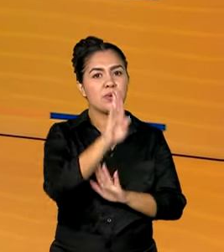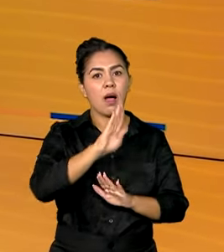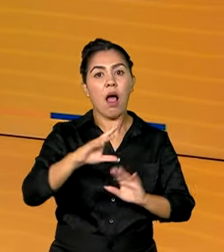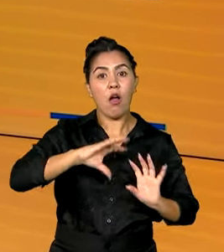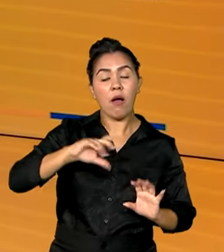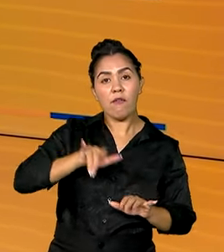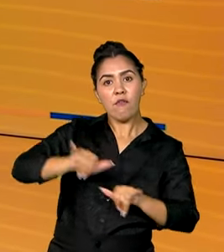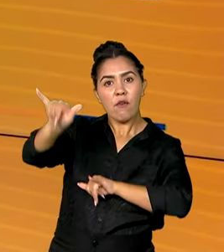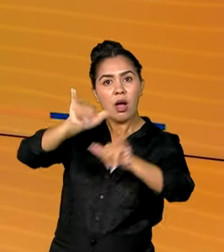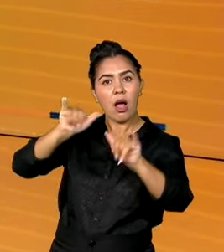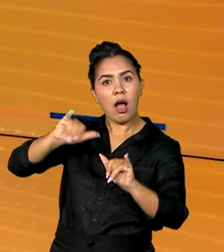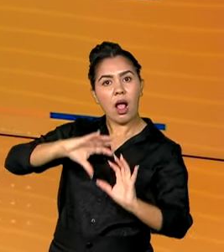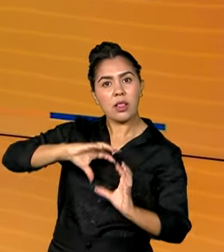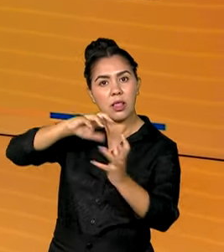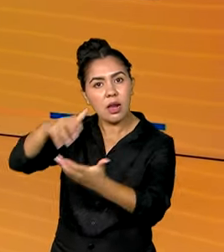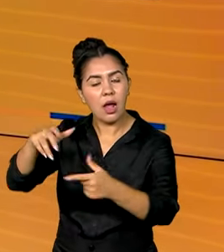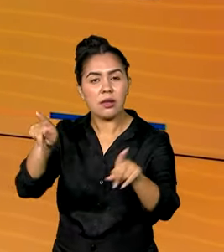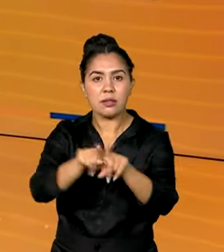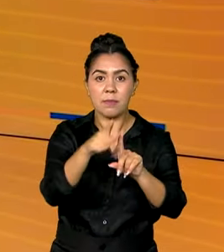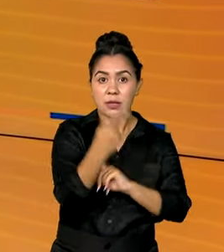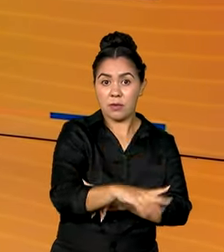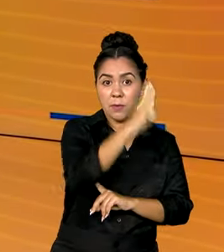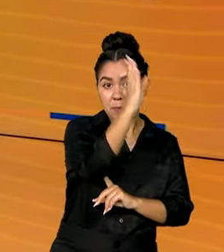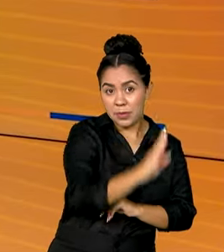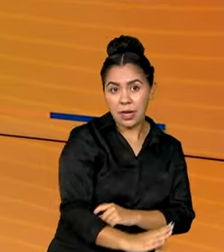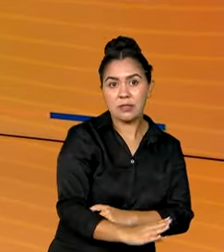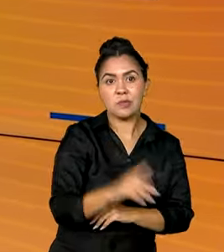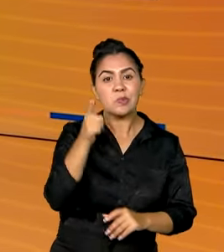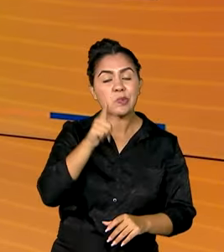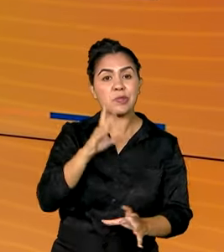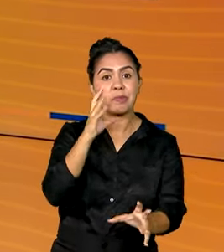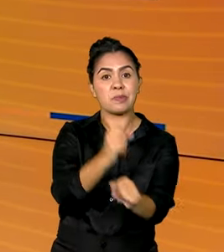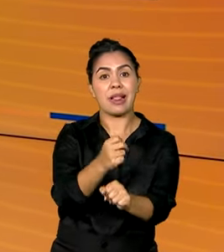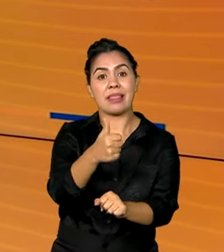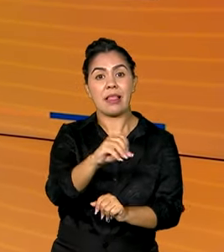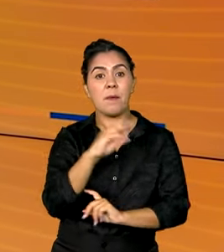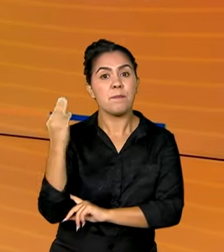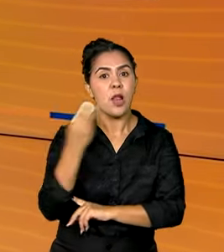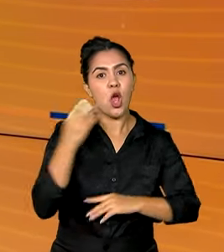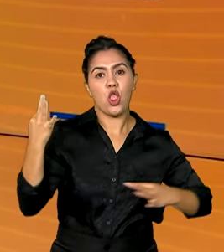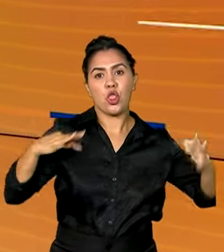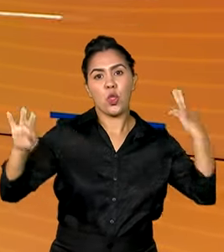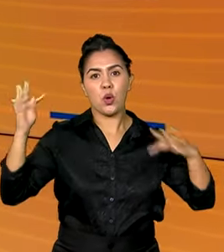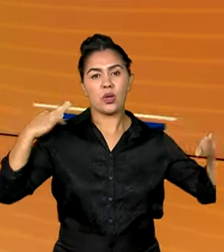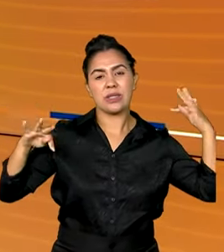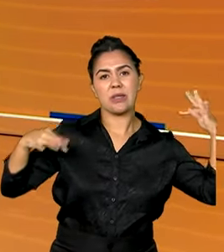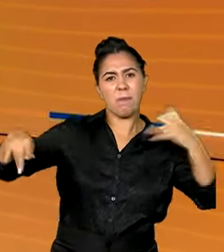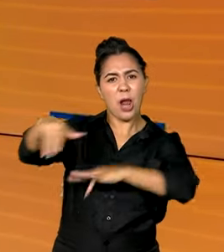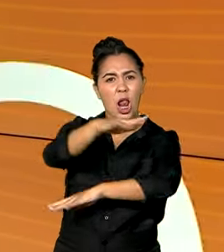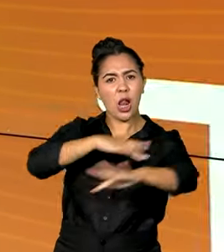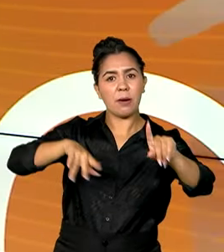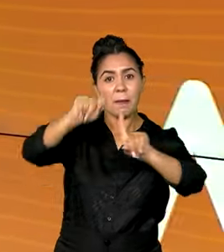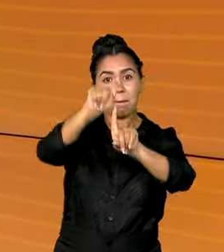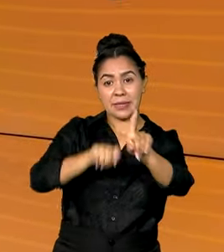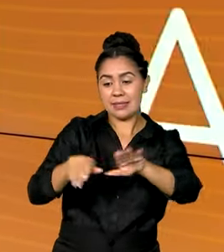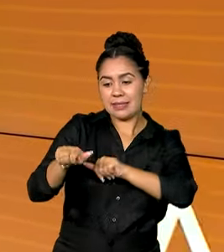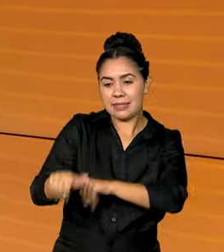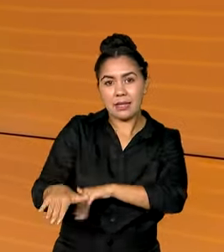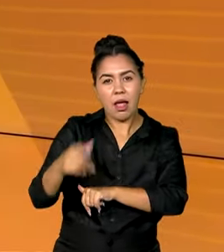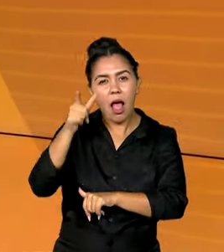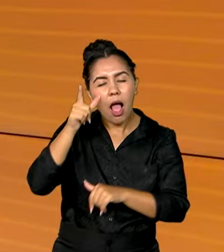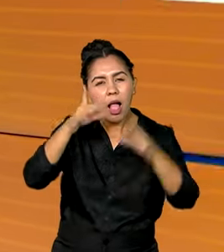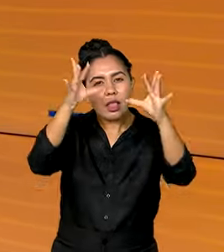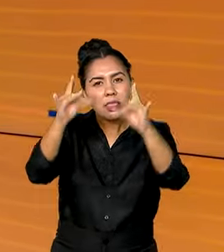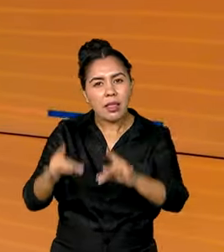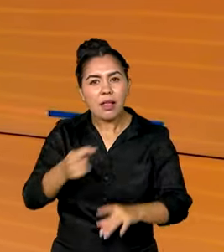internacionais, os aeroportos brasileiros movimentaram quase 10 milhões de turistas somente no mês de setembro. Veja